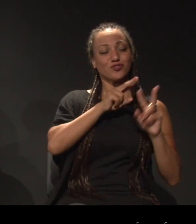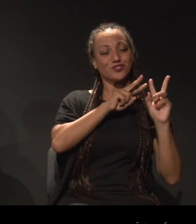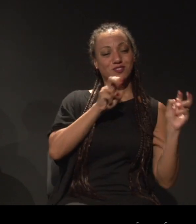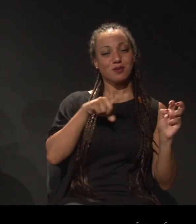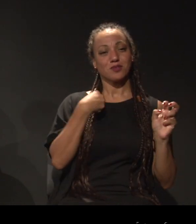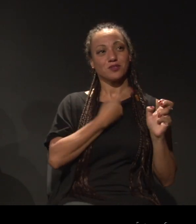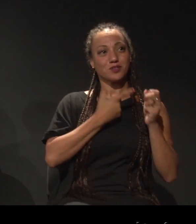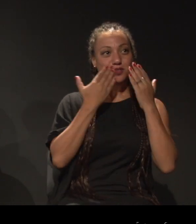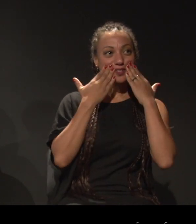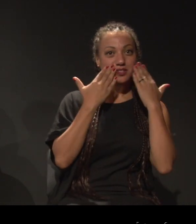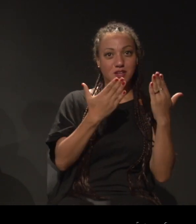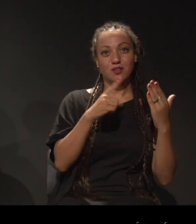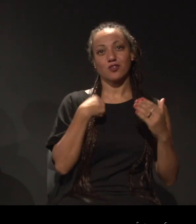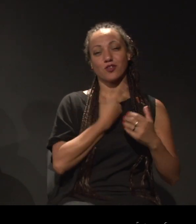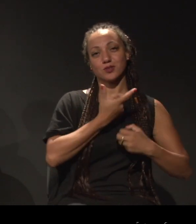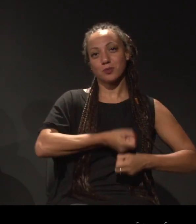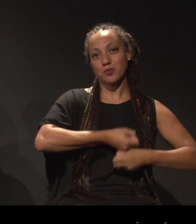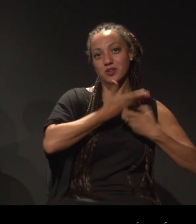estéticas...